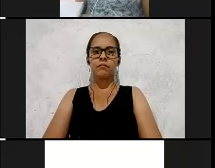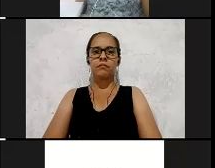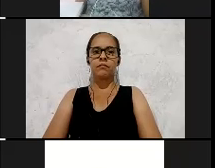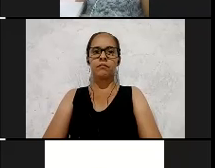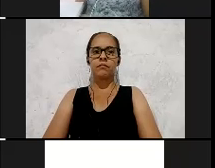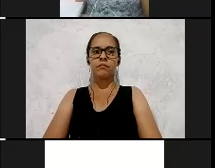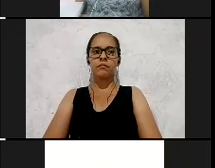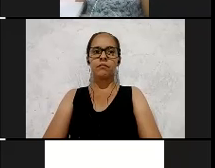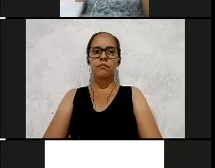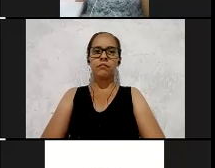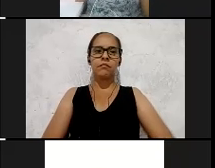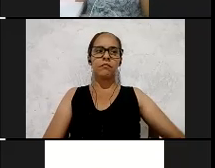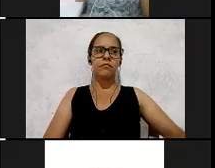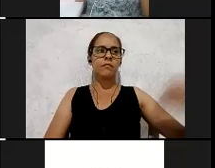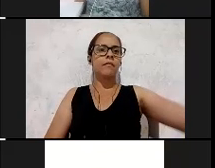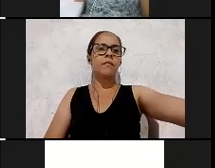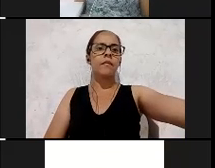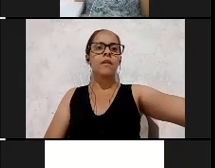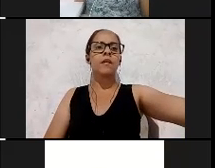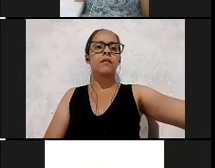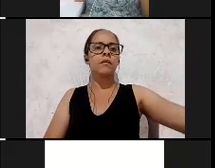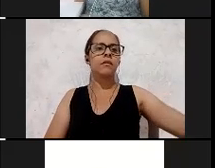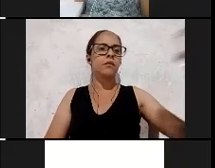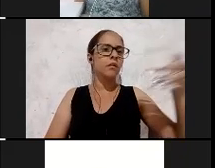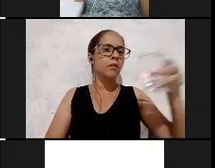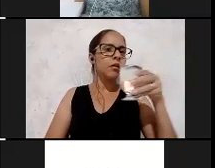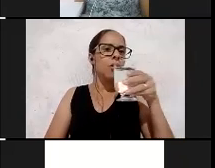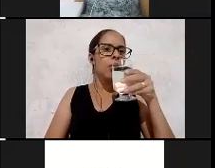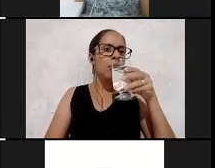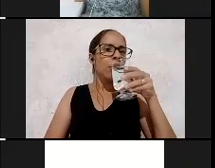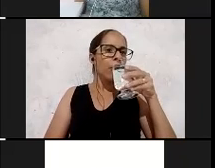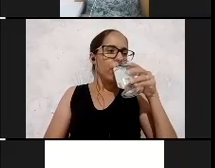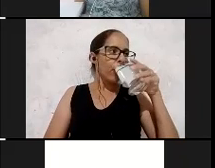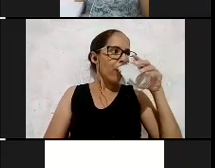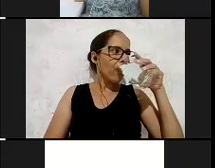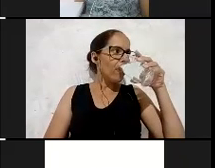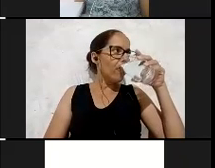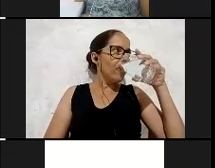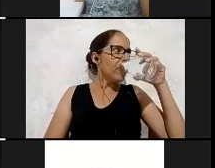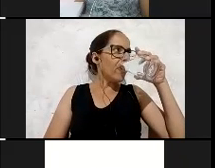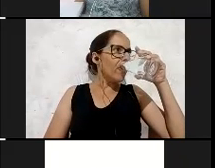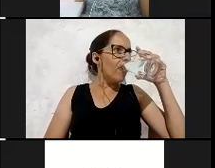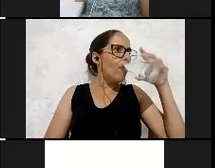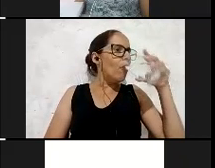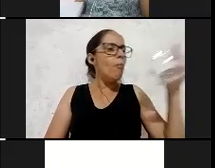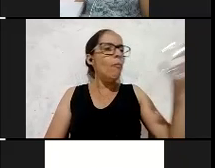de doação de computadores e